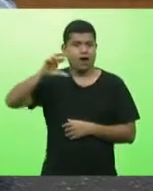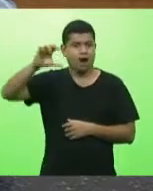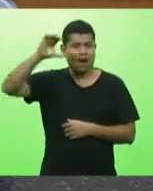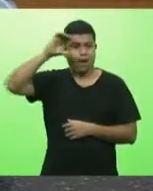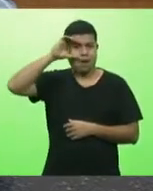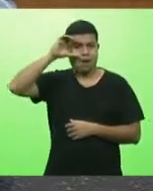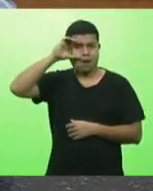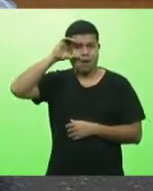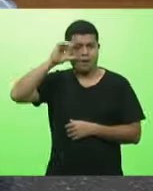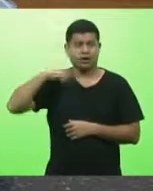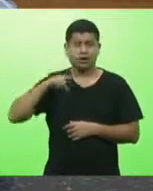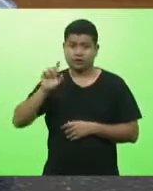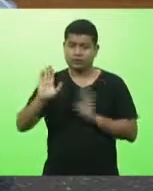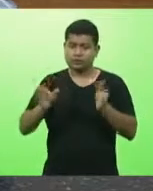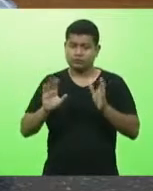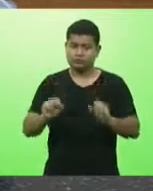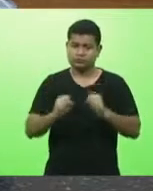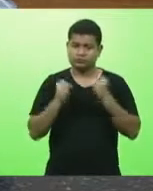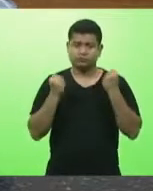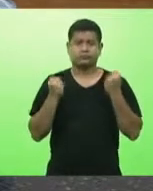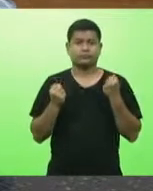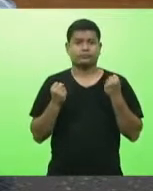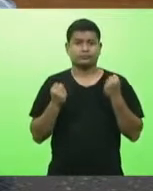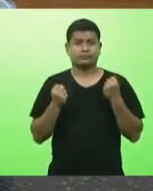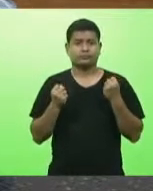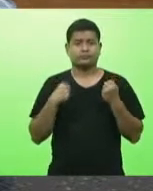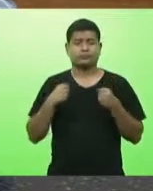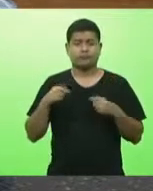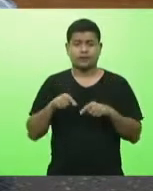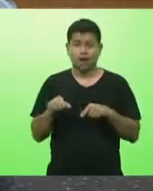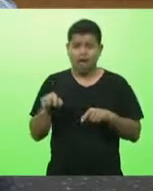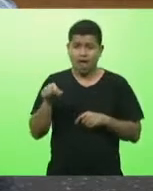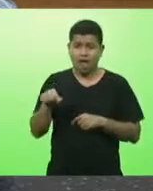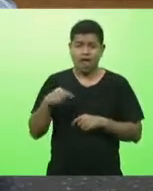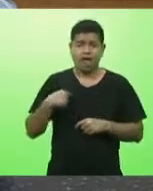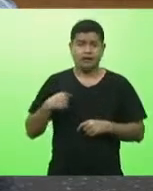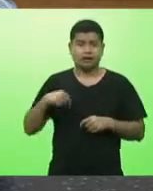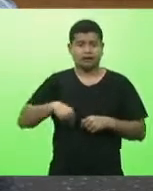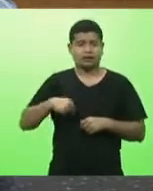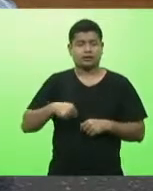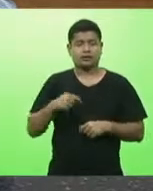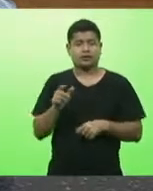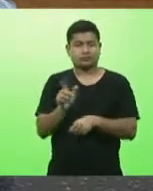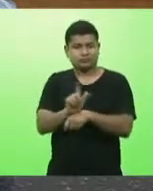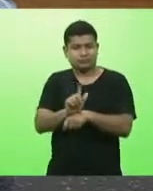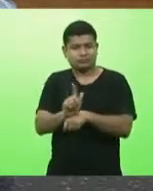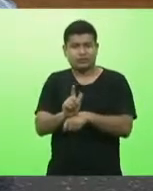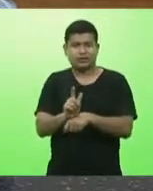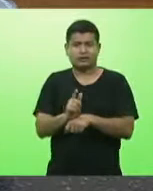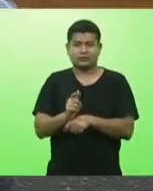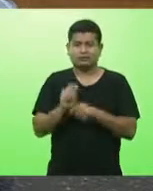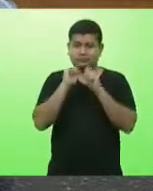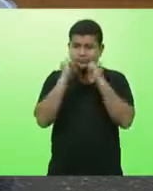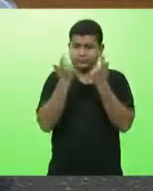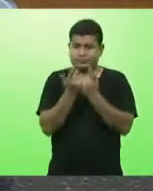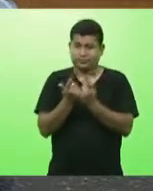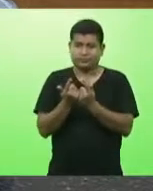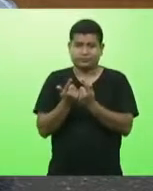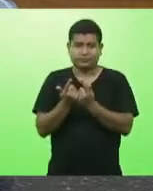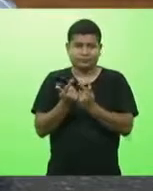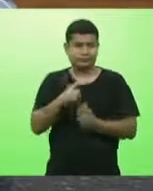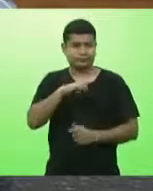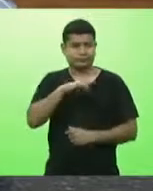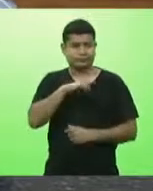isso quando passou aqui pela pela assembleia que bom que vossa excelência